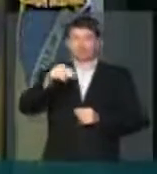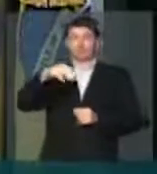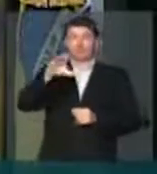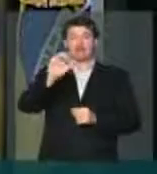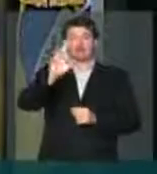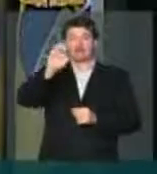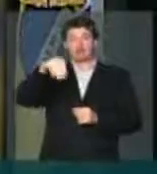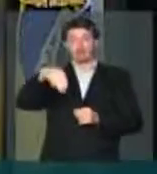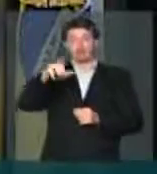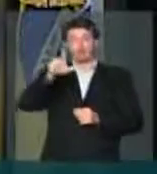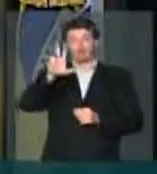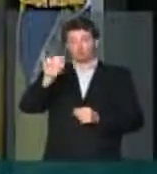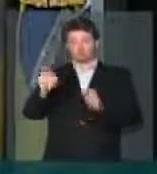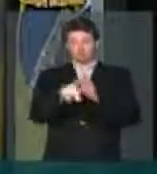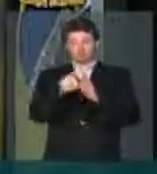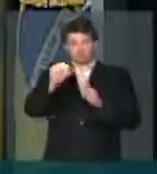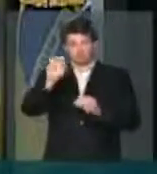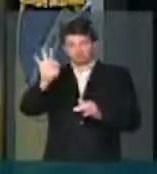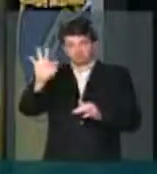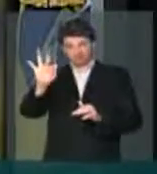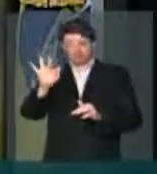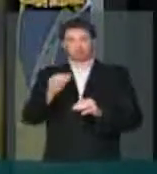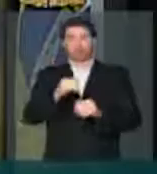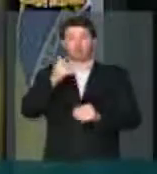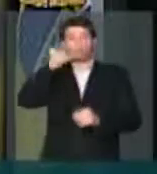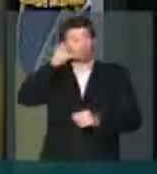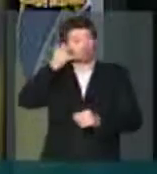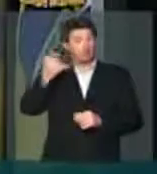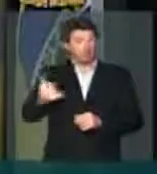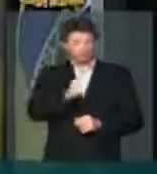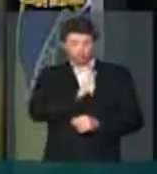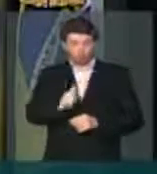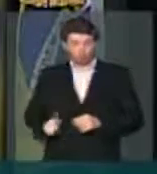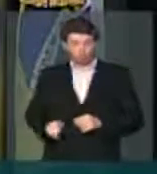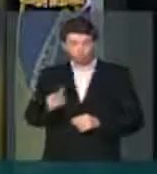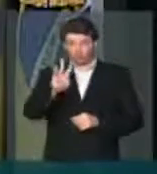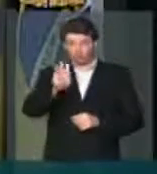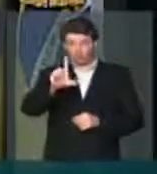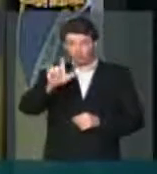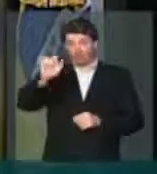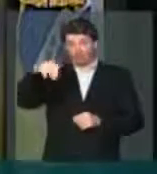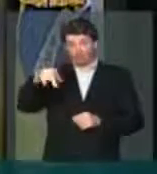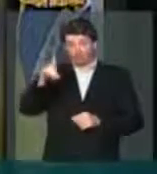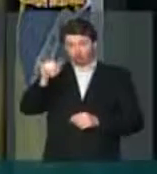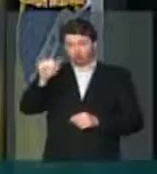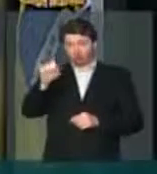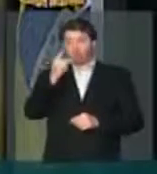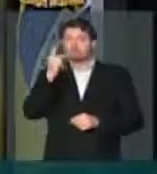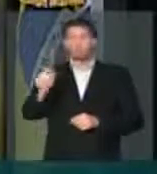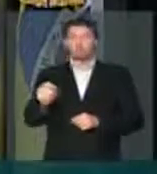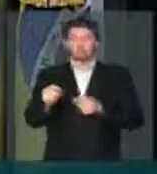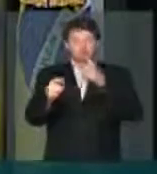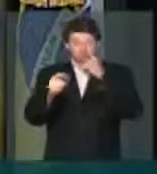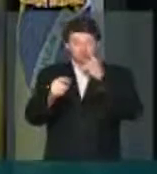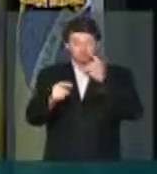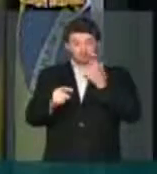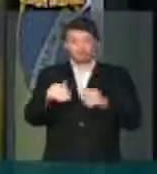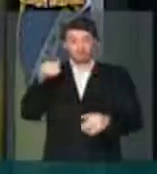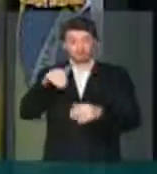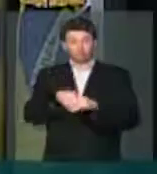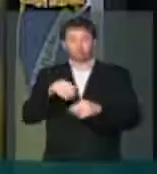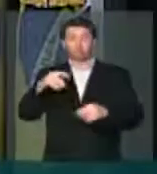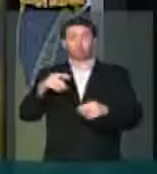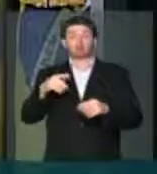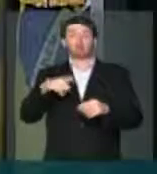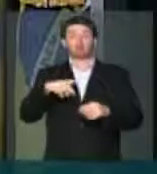Supremo Tribunal Federal, telefonou para o governador Wellington Dias, informando que já tem o voto da ação